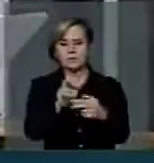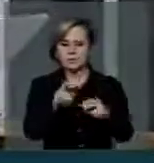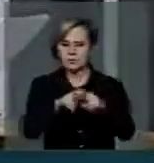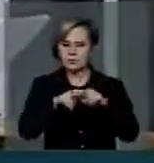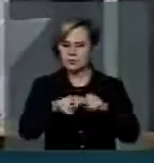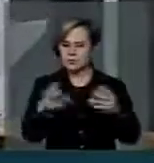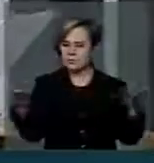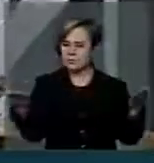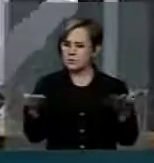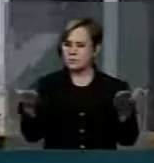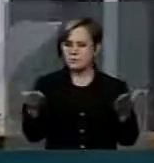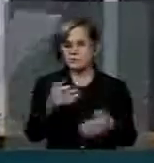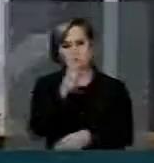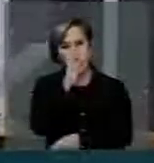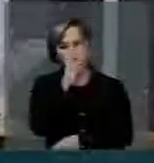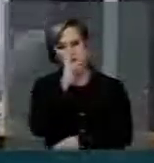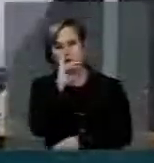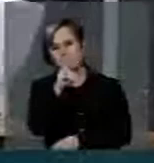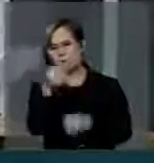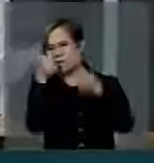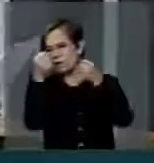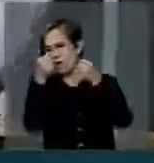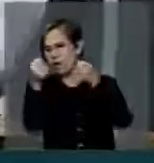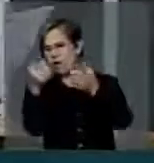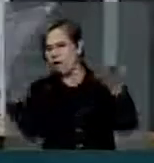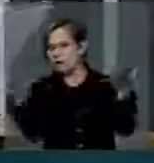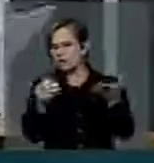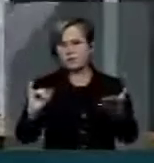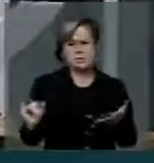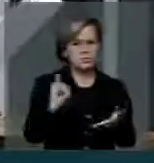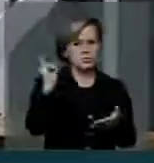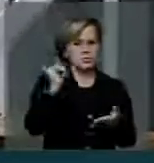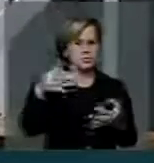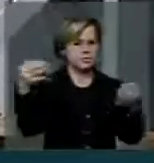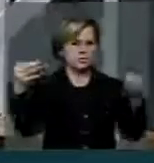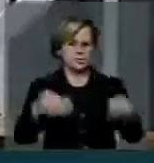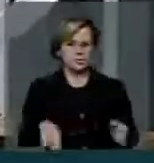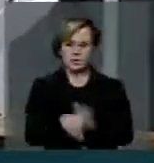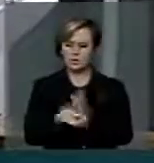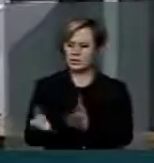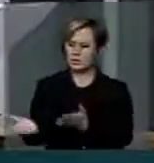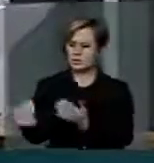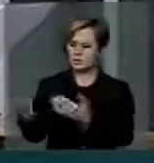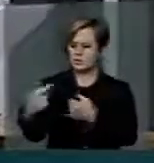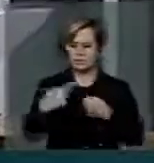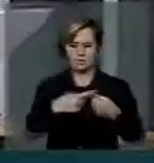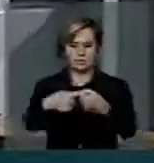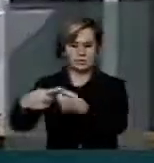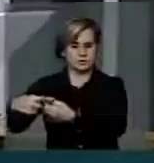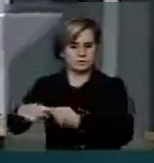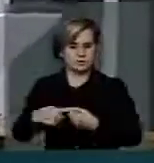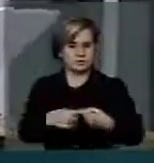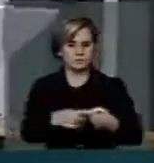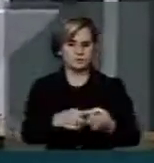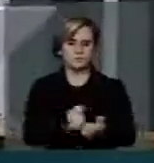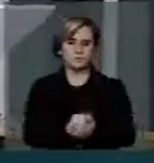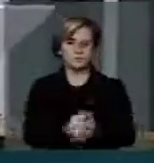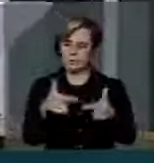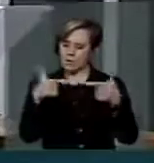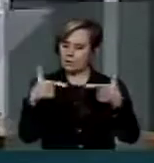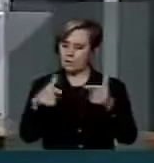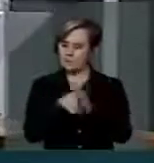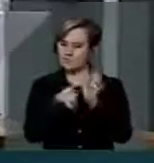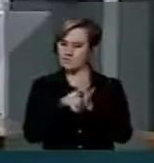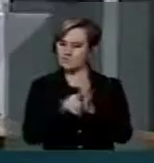hoje assistindo a essas manifestações necessárias e justas da juventude em nossas cidades. O movimento Passe